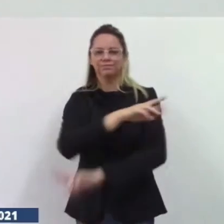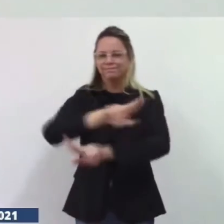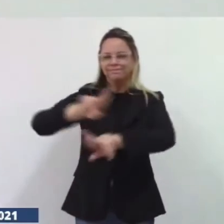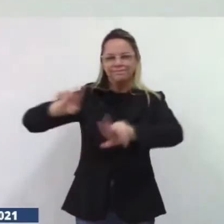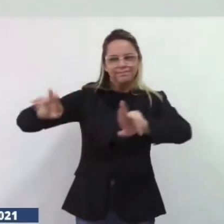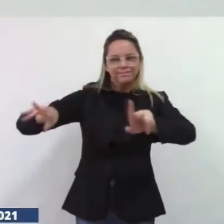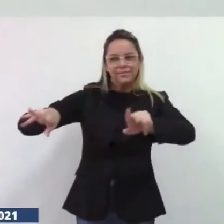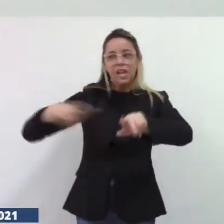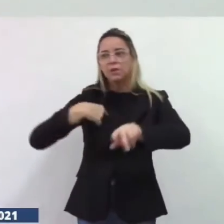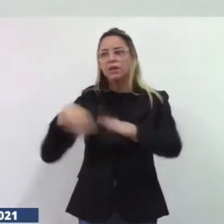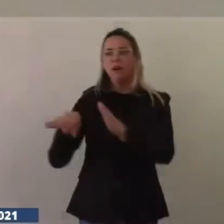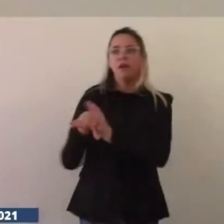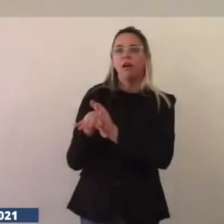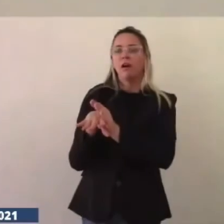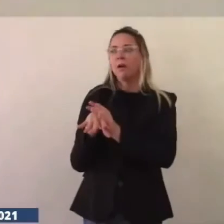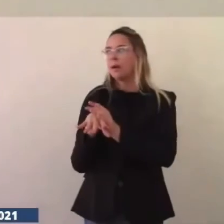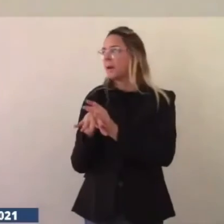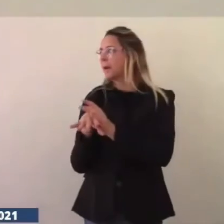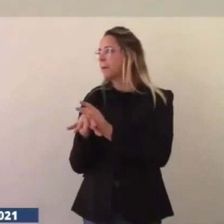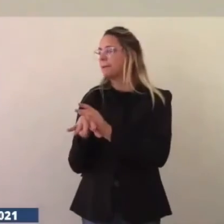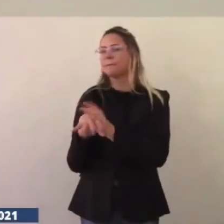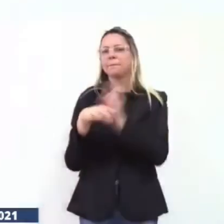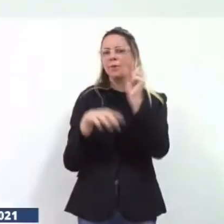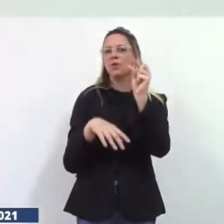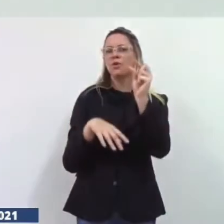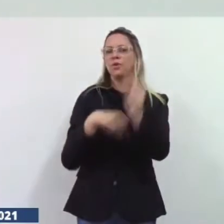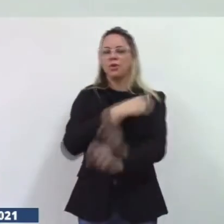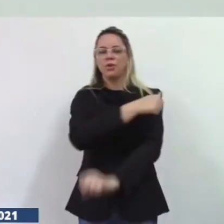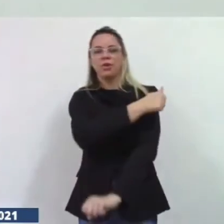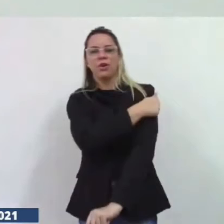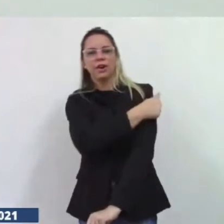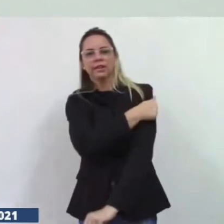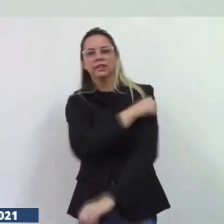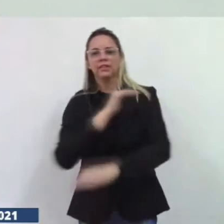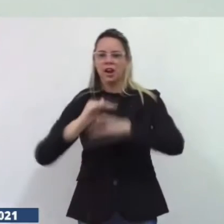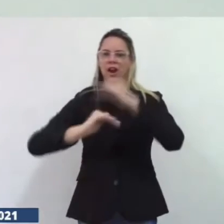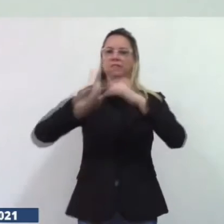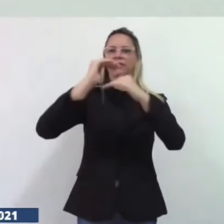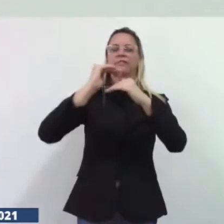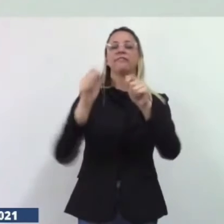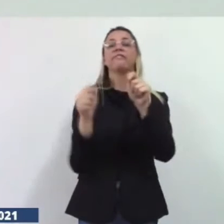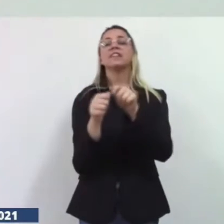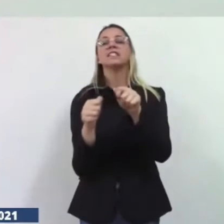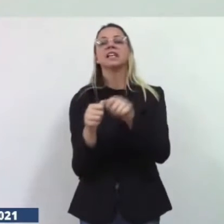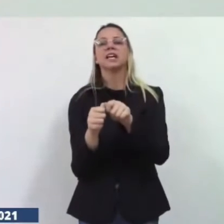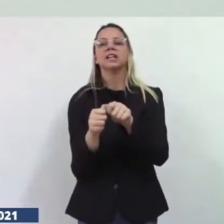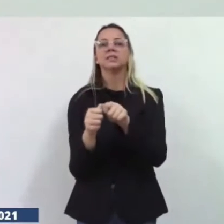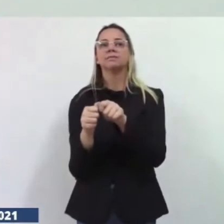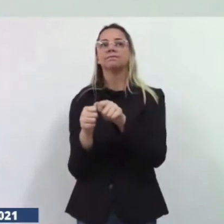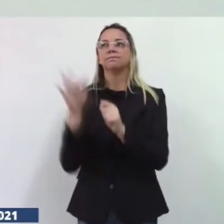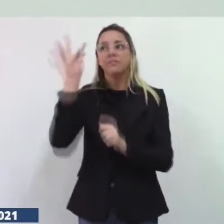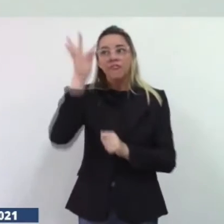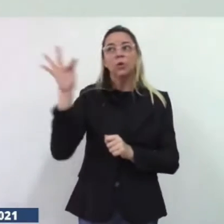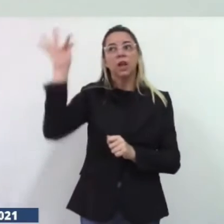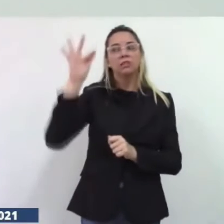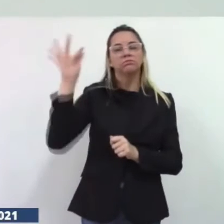comunidade tinha poucos alunos que continuavam a fazer uma faculdade e um ensino